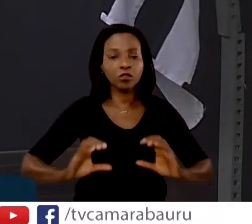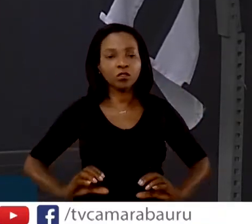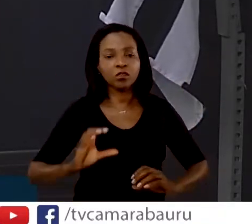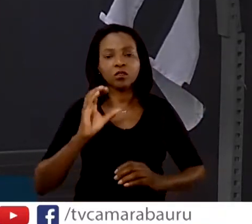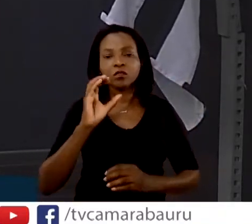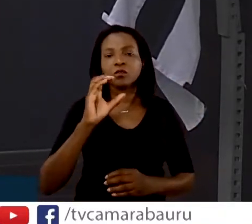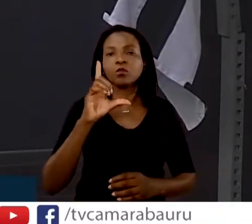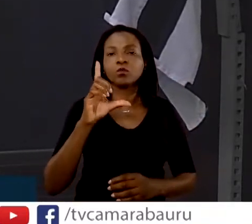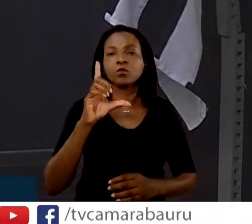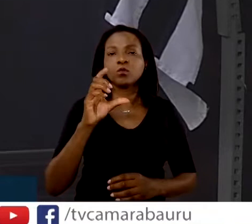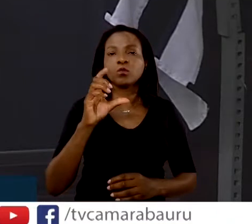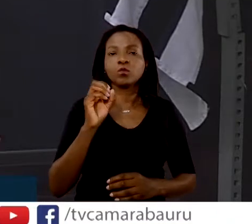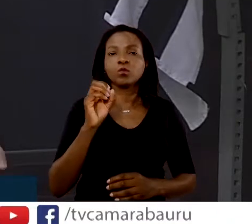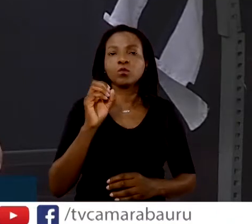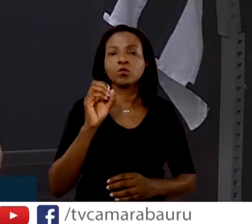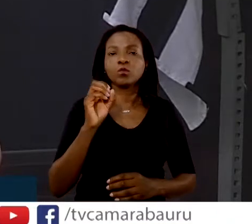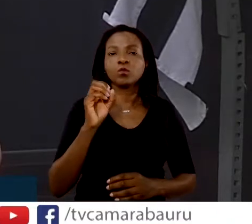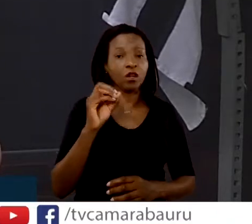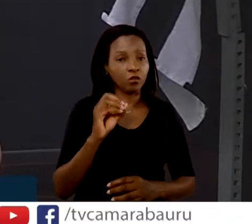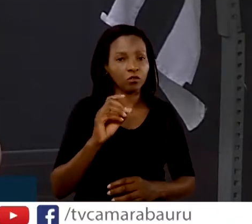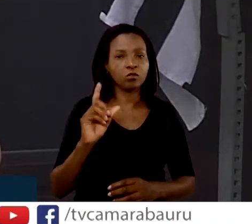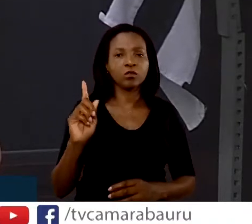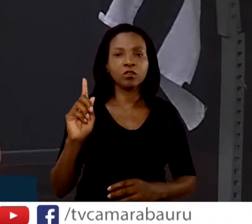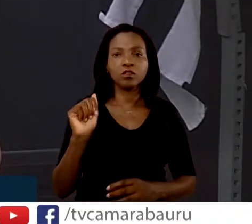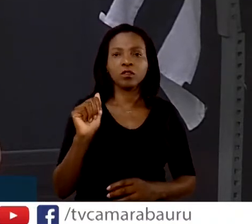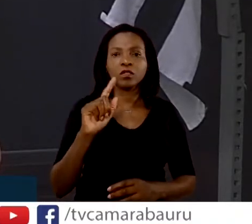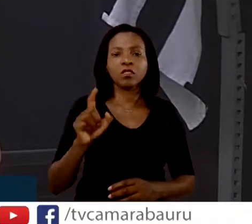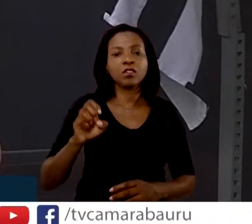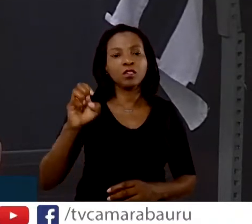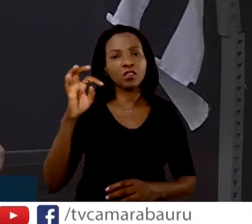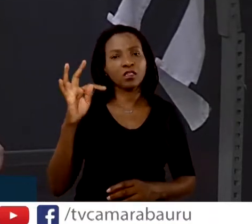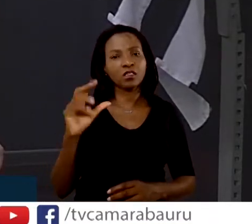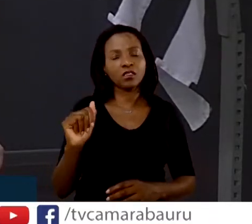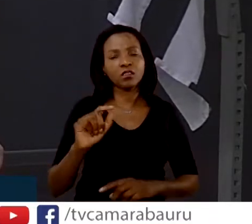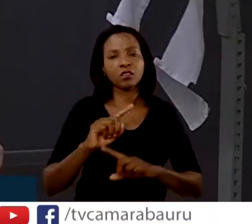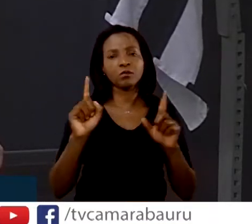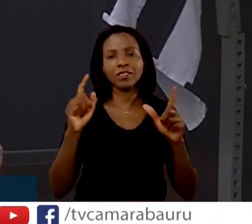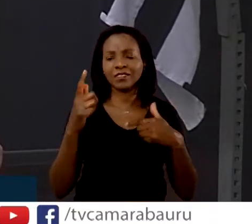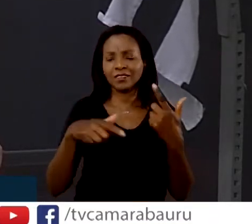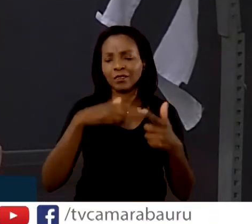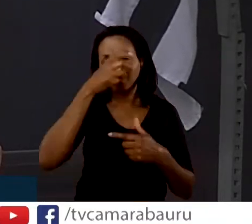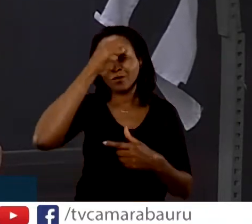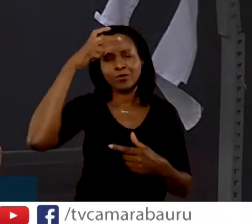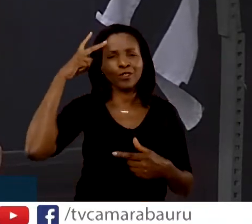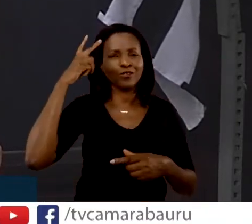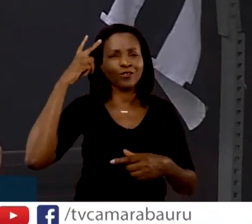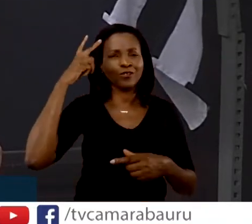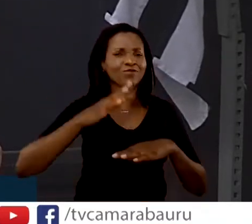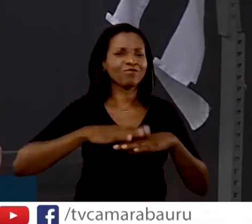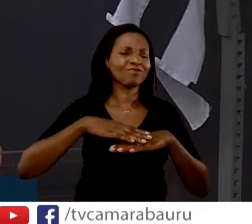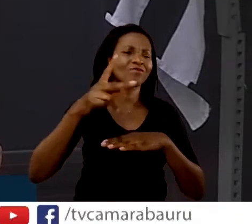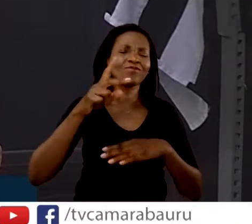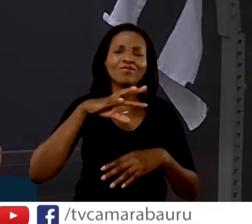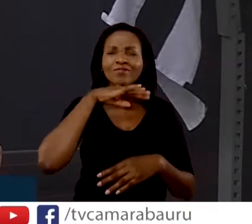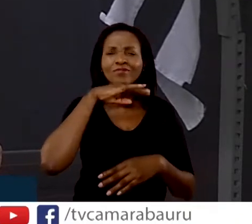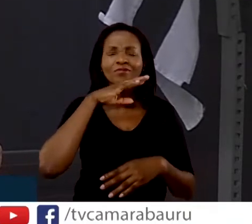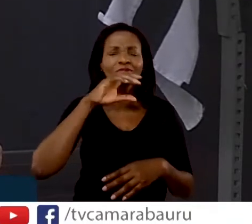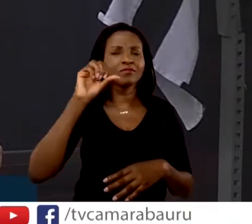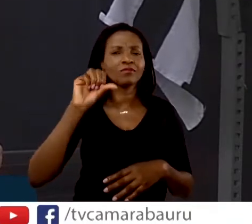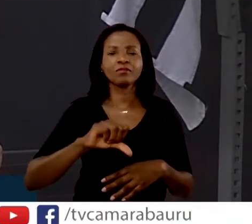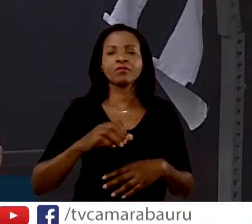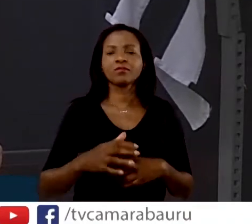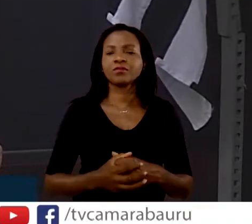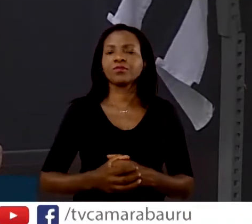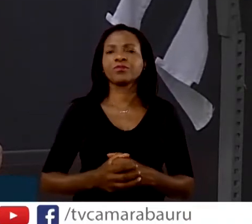Gazeta. Agora, como prefeito, o senhor está fazendo uma gestão que, infelizmente, o